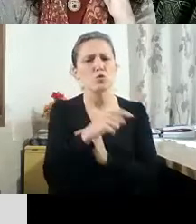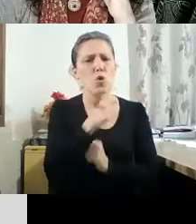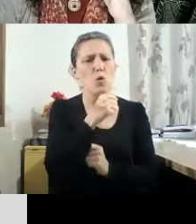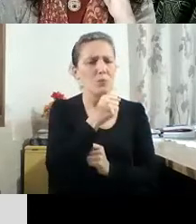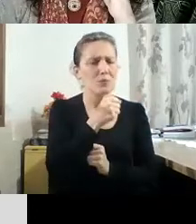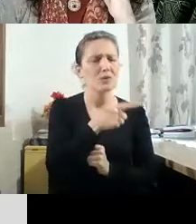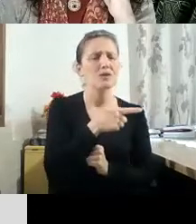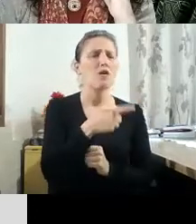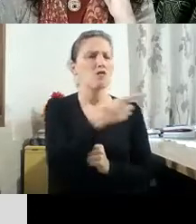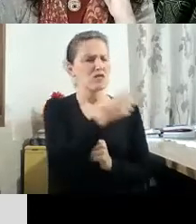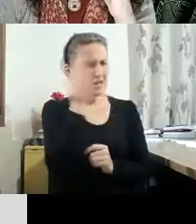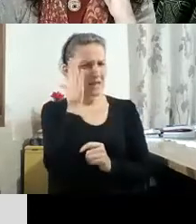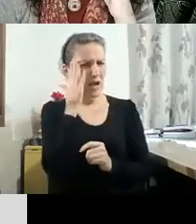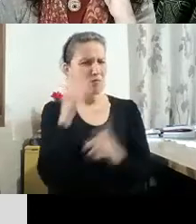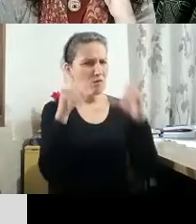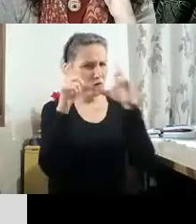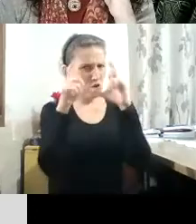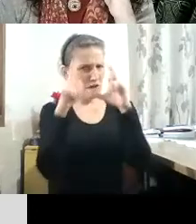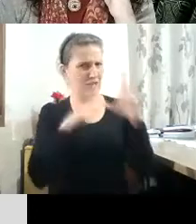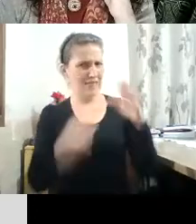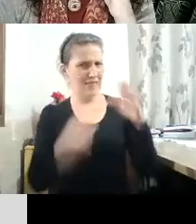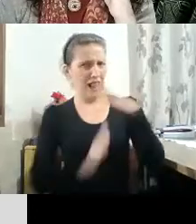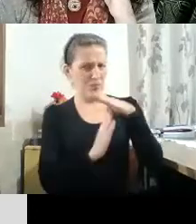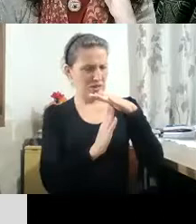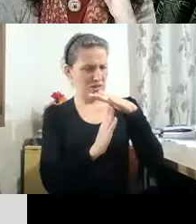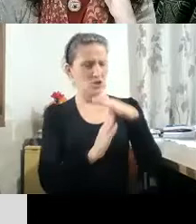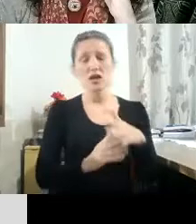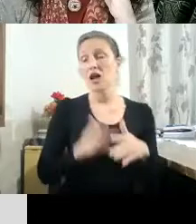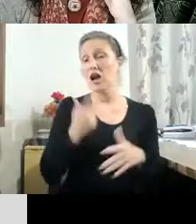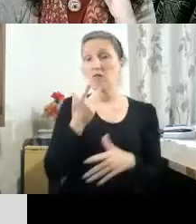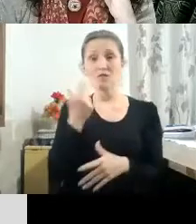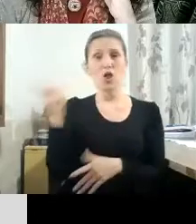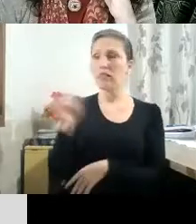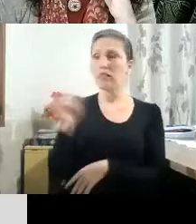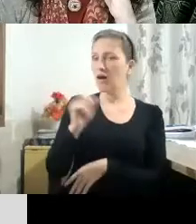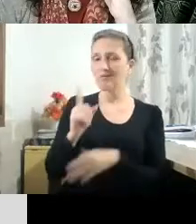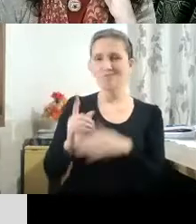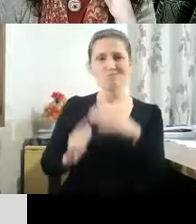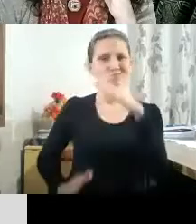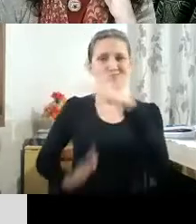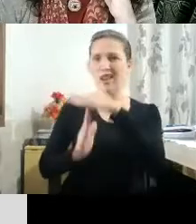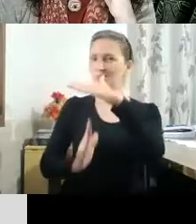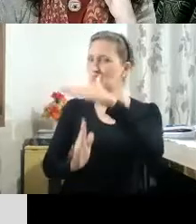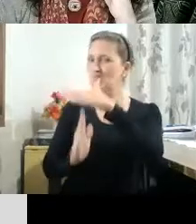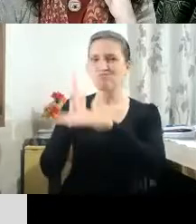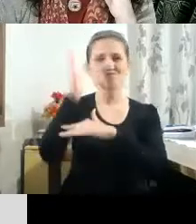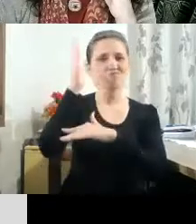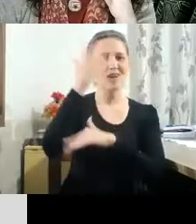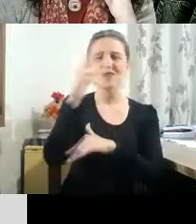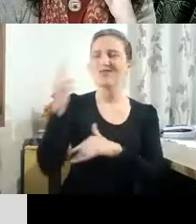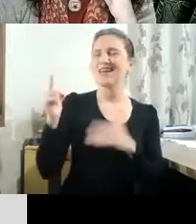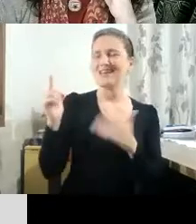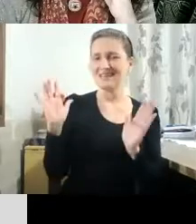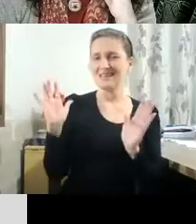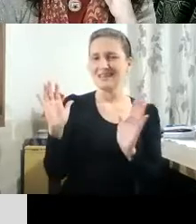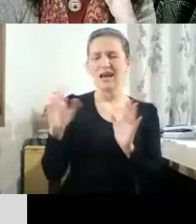e o Boris diz que não, não há limites, não há fronteiras, são limitadas suas possibilidades